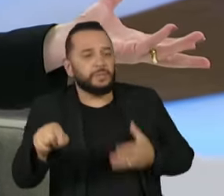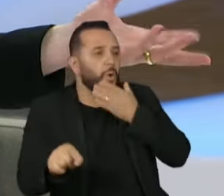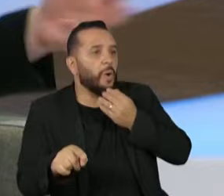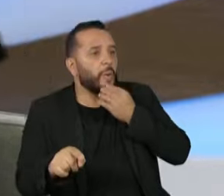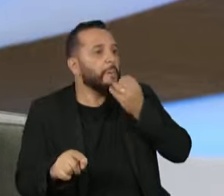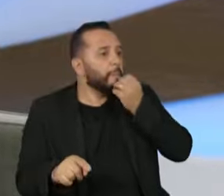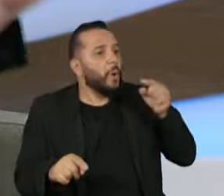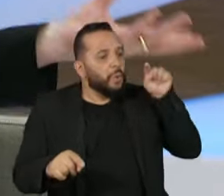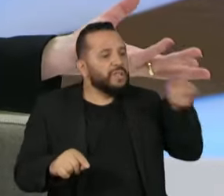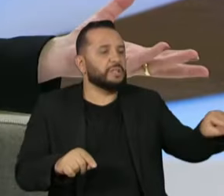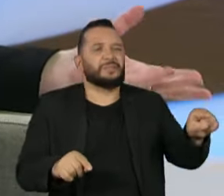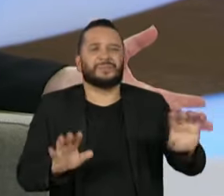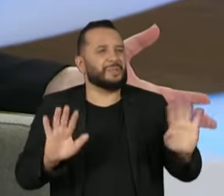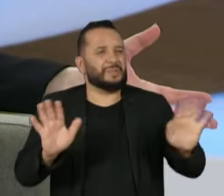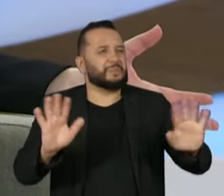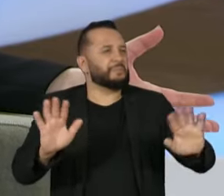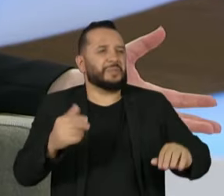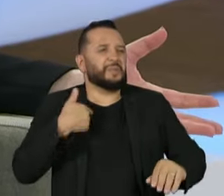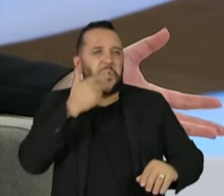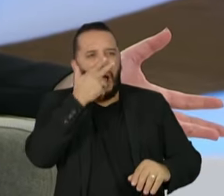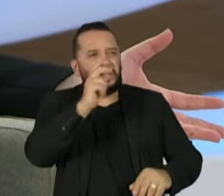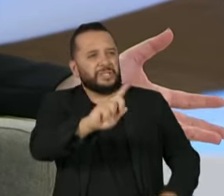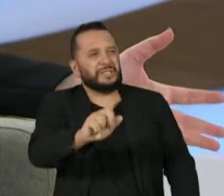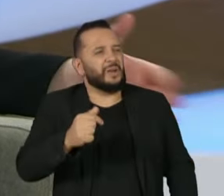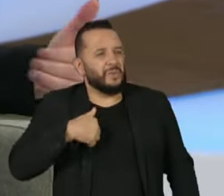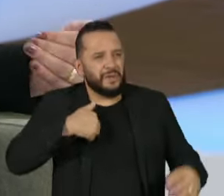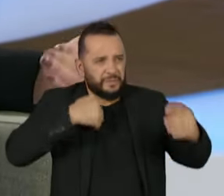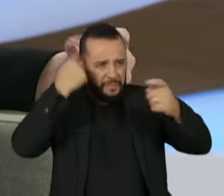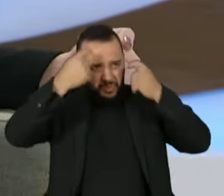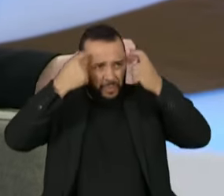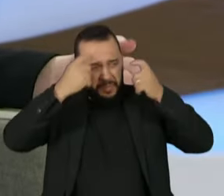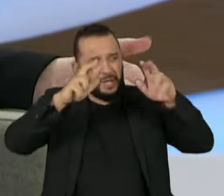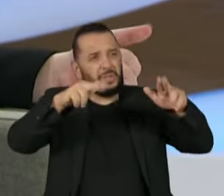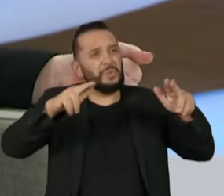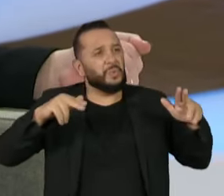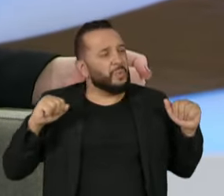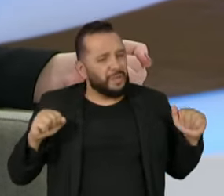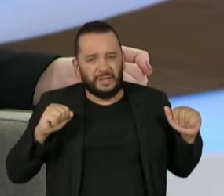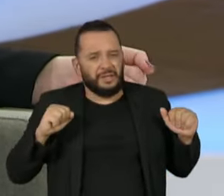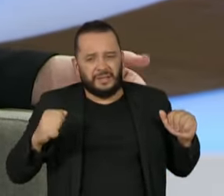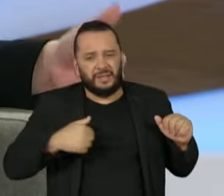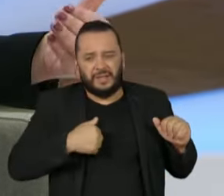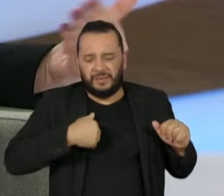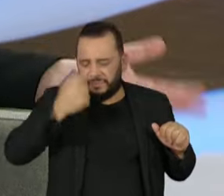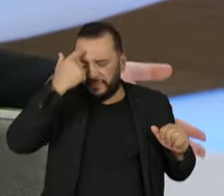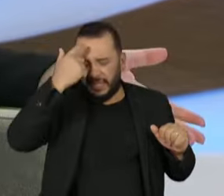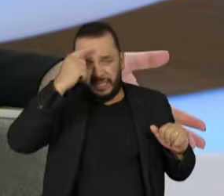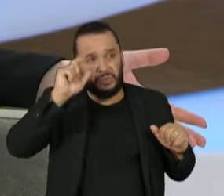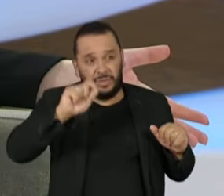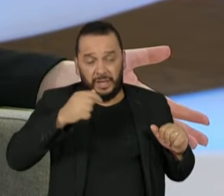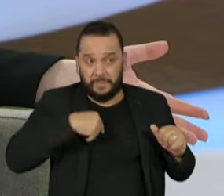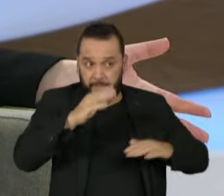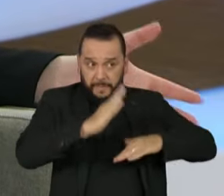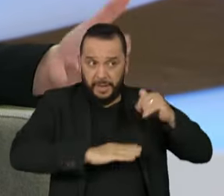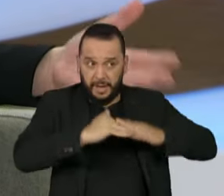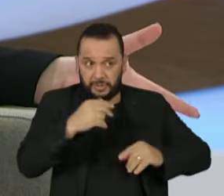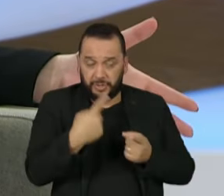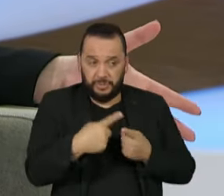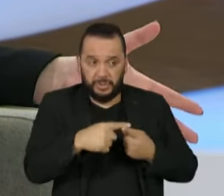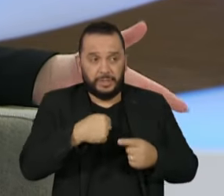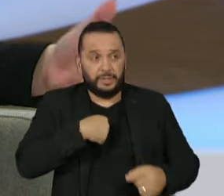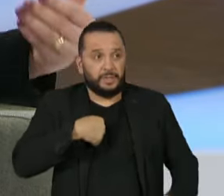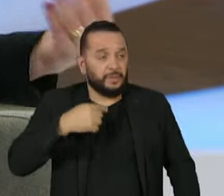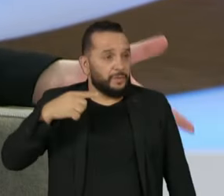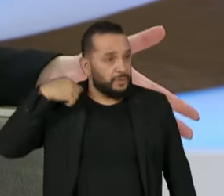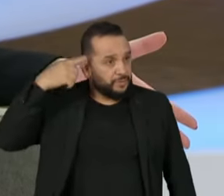é bom naquilo. Eu nunca fiz, me preocupei com essas questões. Eu me preocupo com questões práticas, porque, afinal, eu sou advogada,